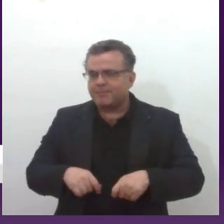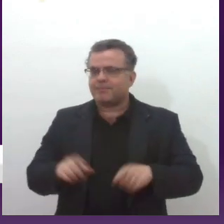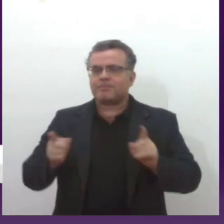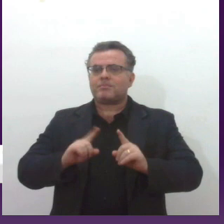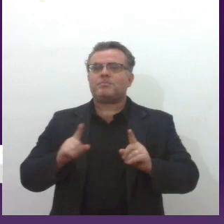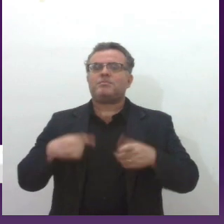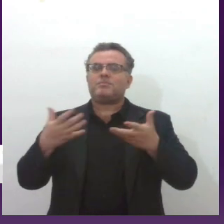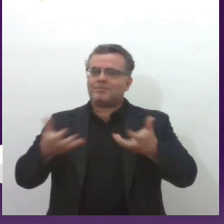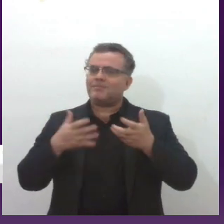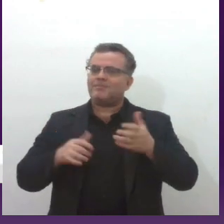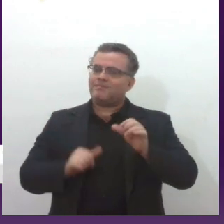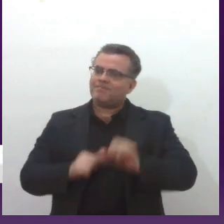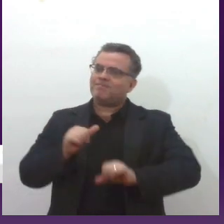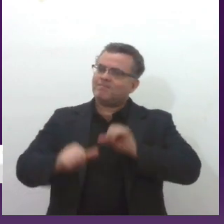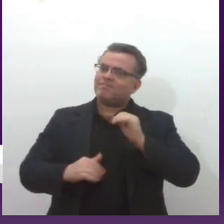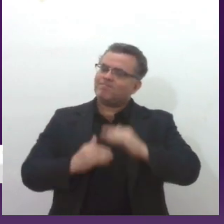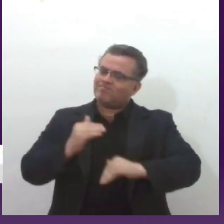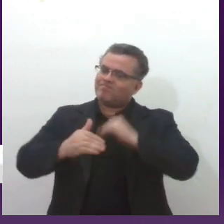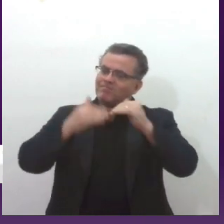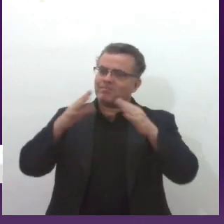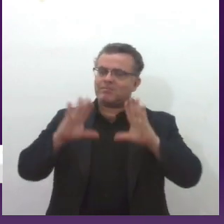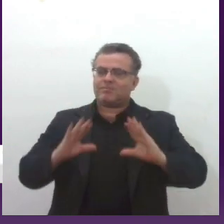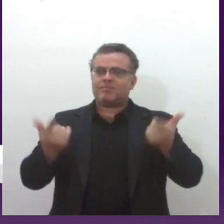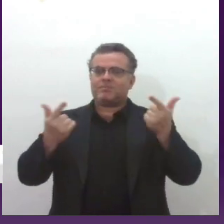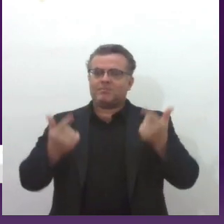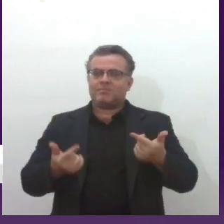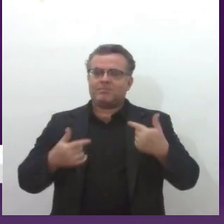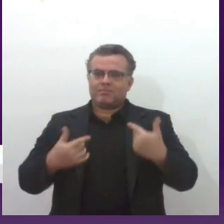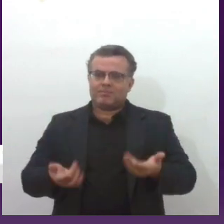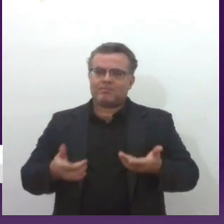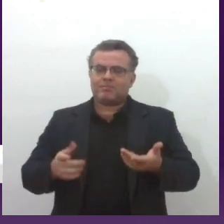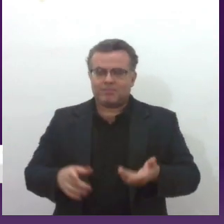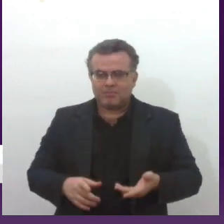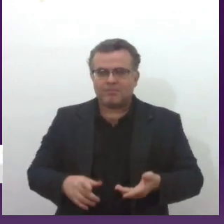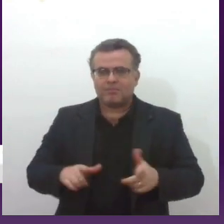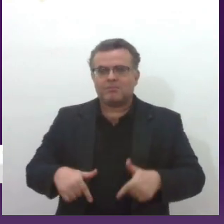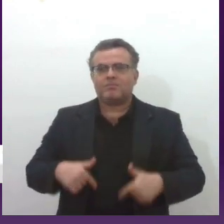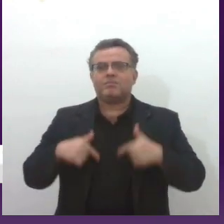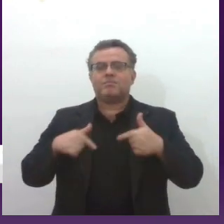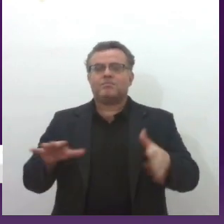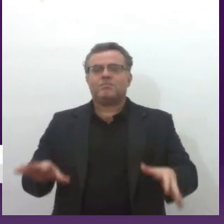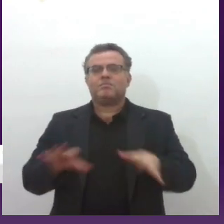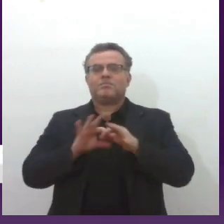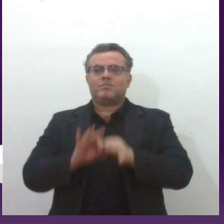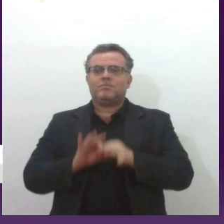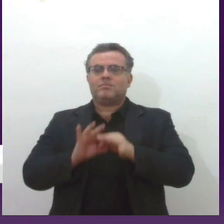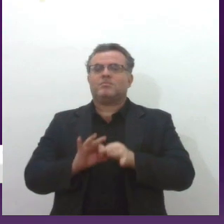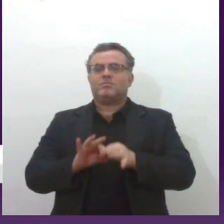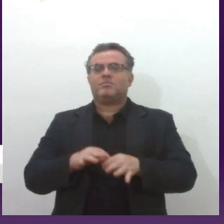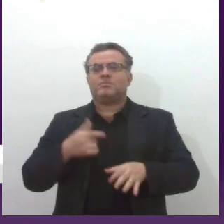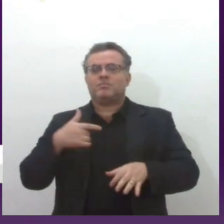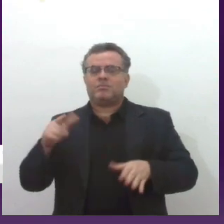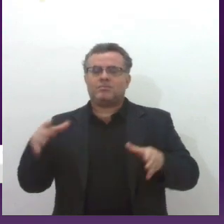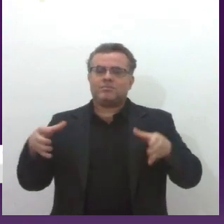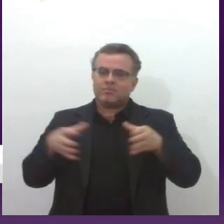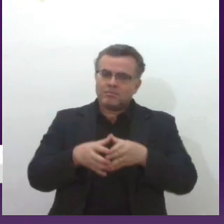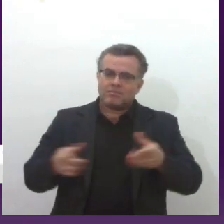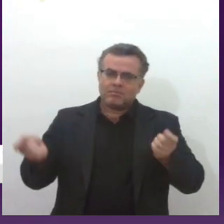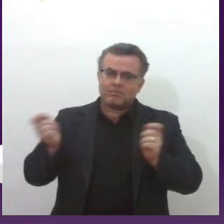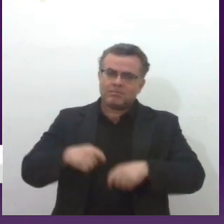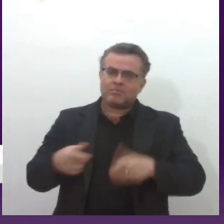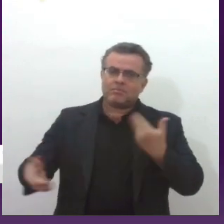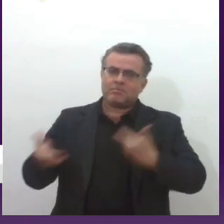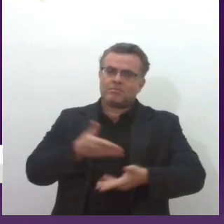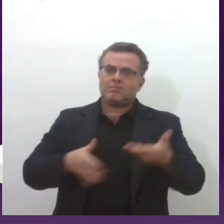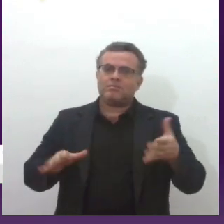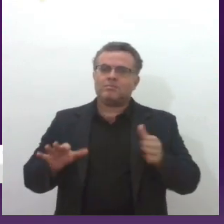sempre está em processo de evolução e eu vejo por um outro lado, não custa nada a gente se unir a uma outra instituição, a outra co-irmã para poder